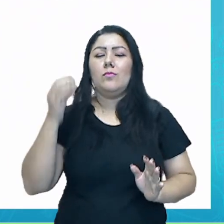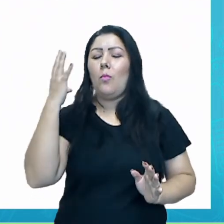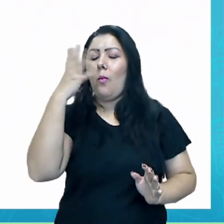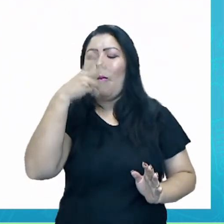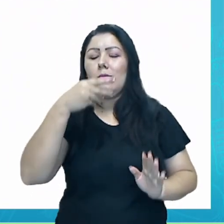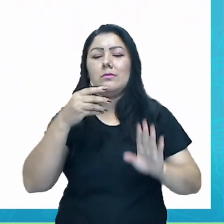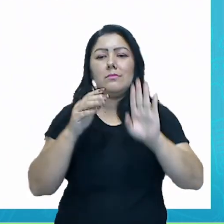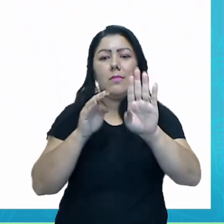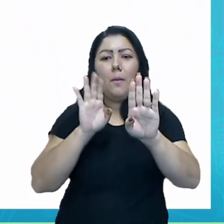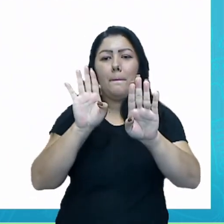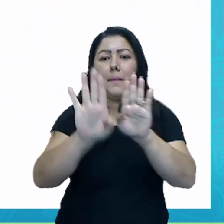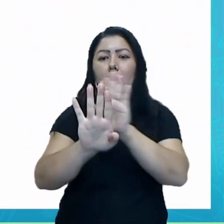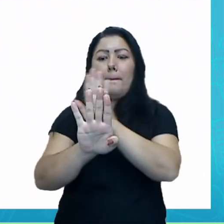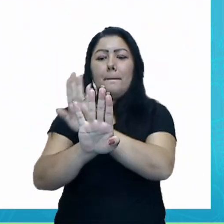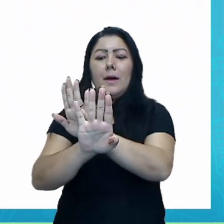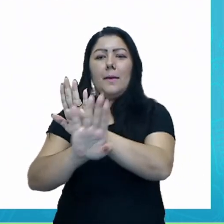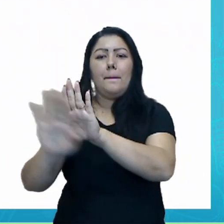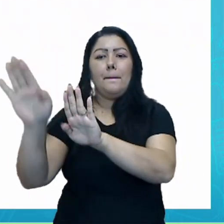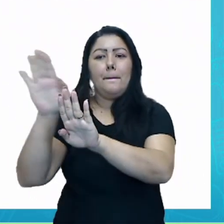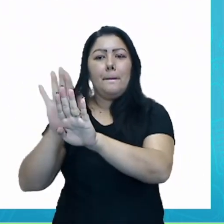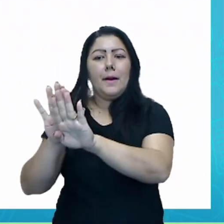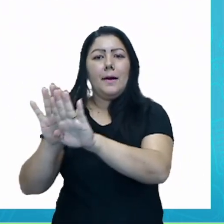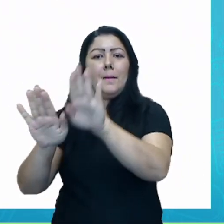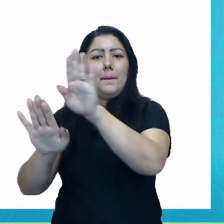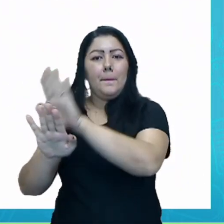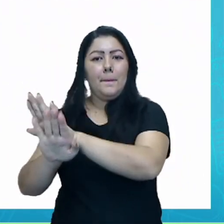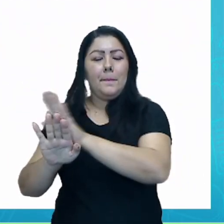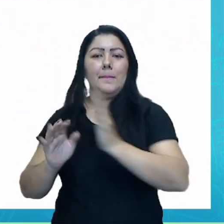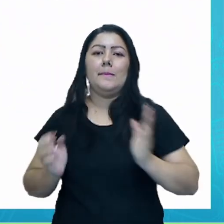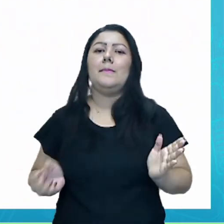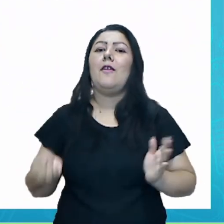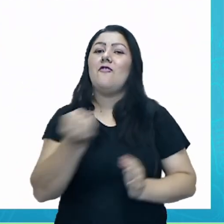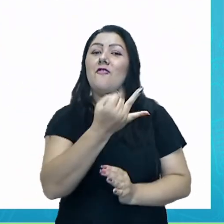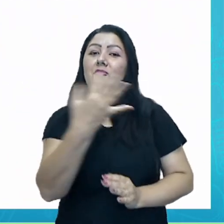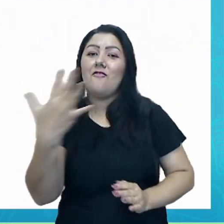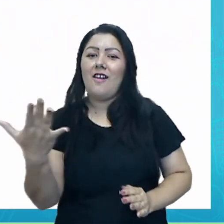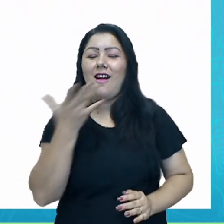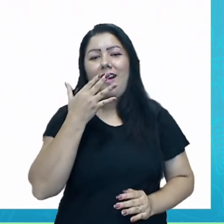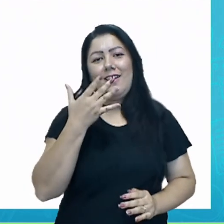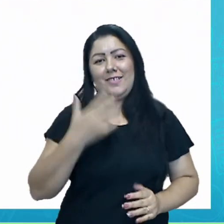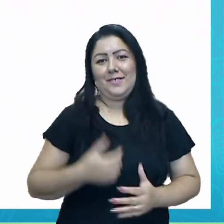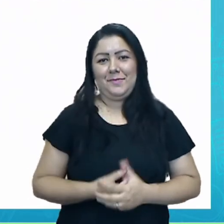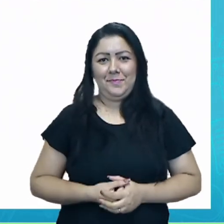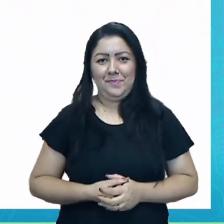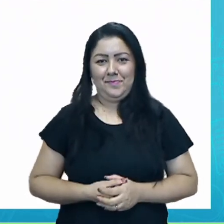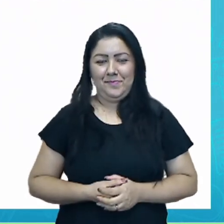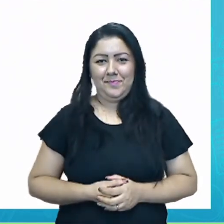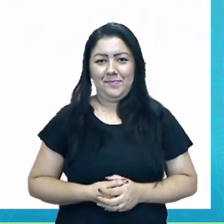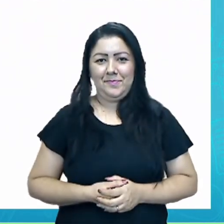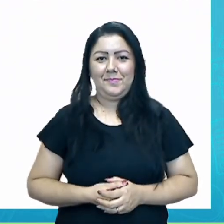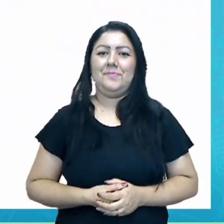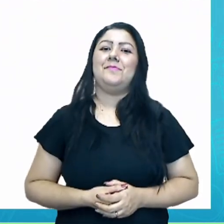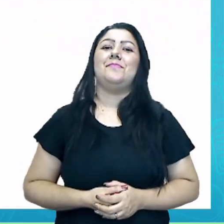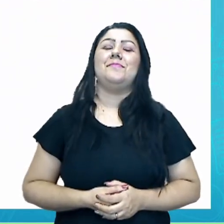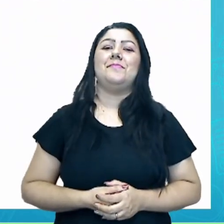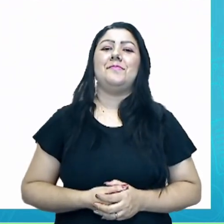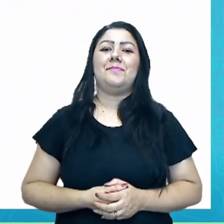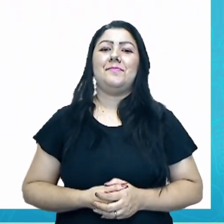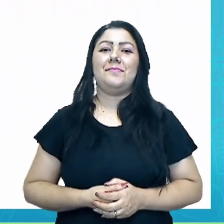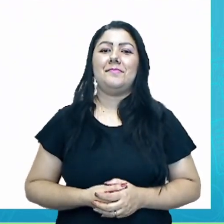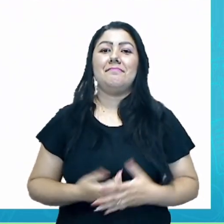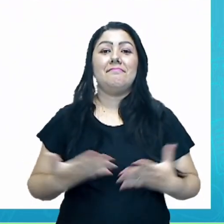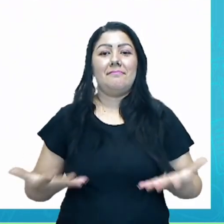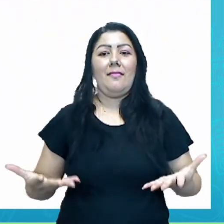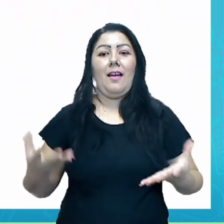sobreposição de várias cores. Poli, várias. Cromia, de cor. Ou seja, uma grande variedade de cores.